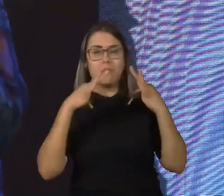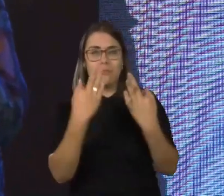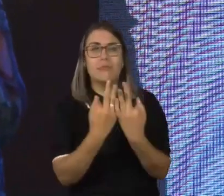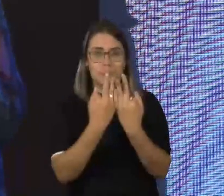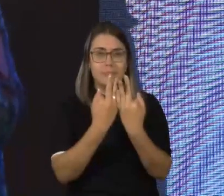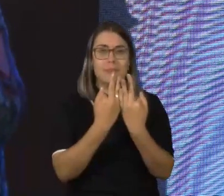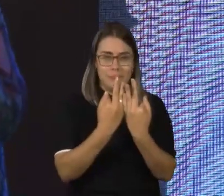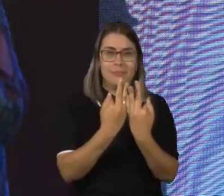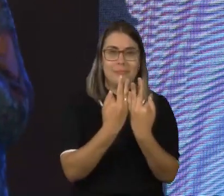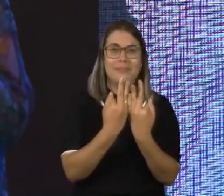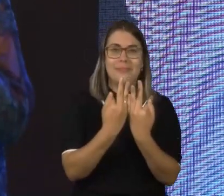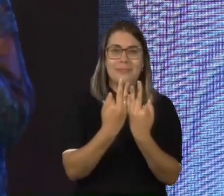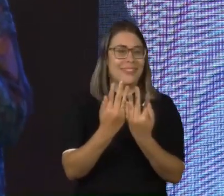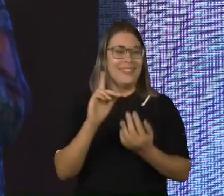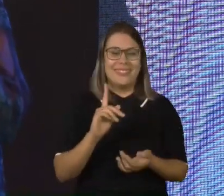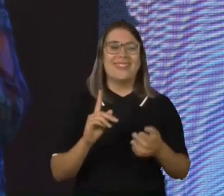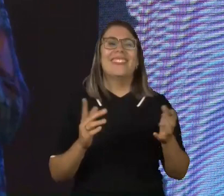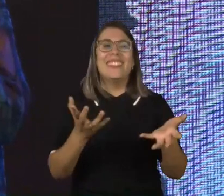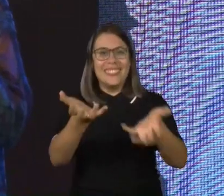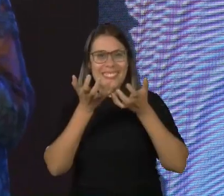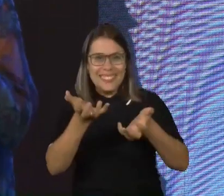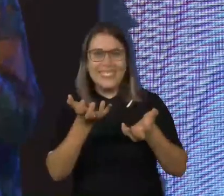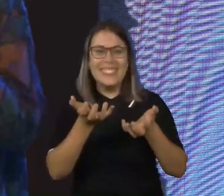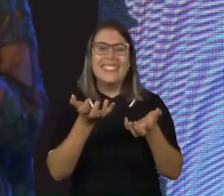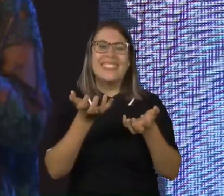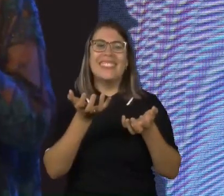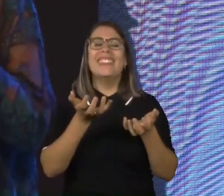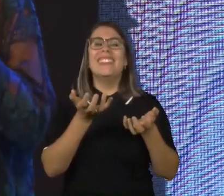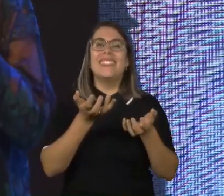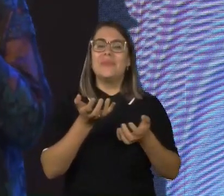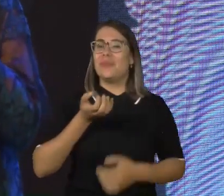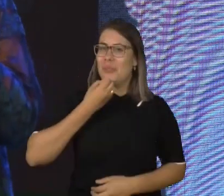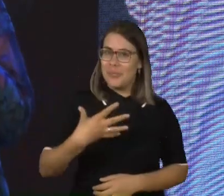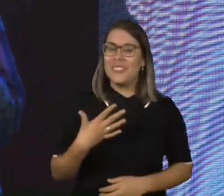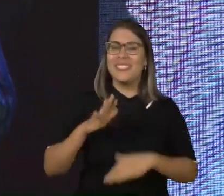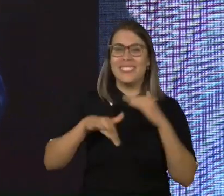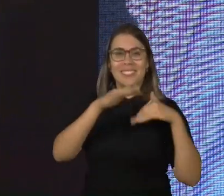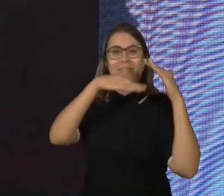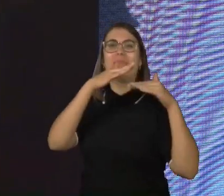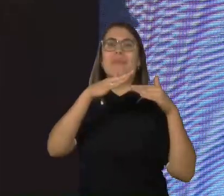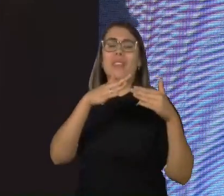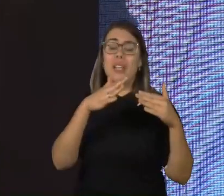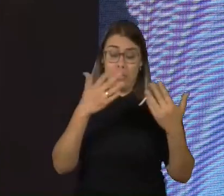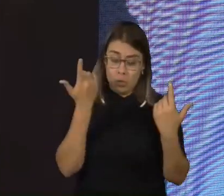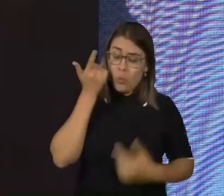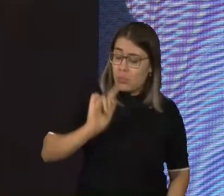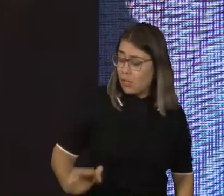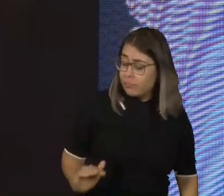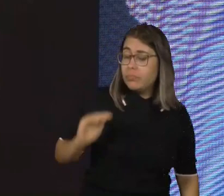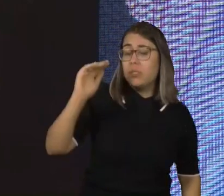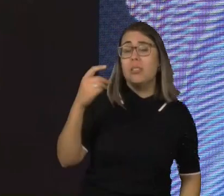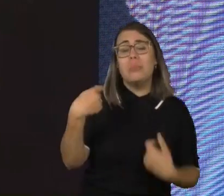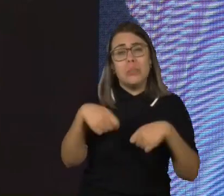enfrentamento de ter coragem de educar e de crescer, fazer com que as crianças cresçam, que é